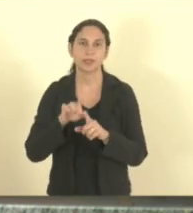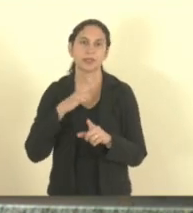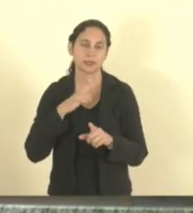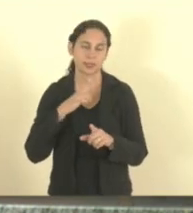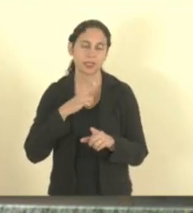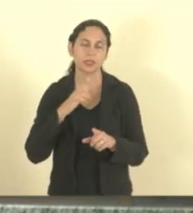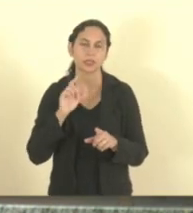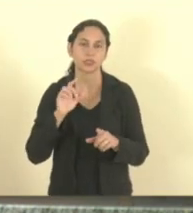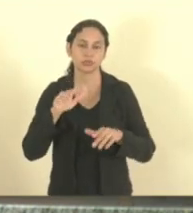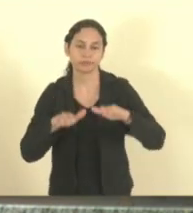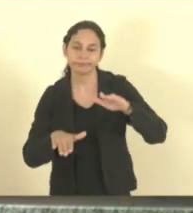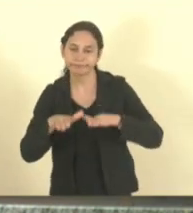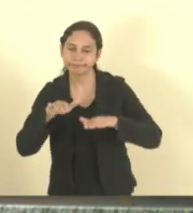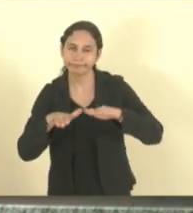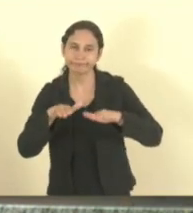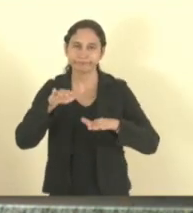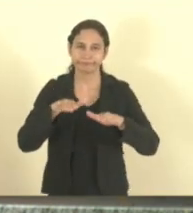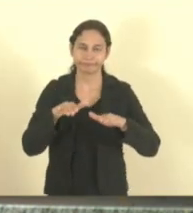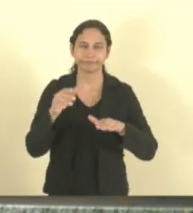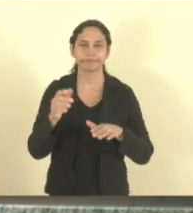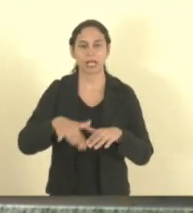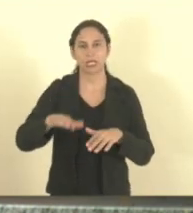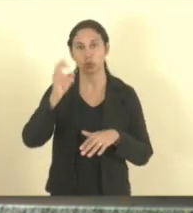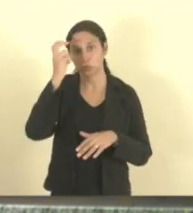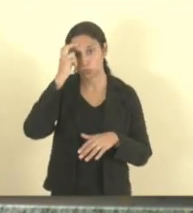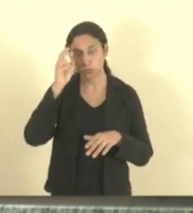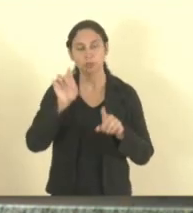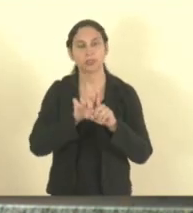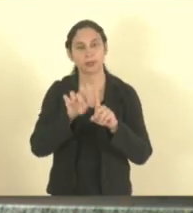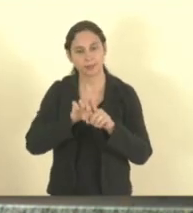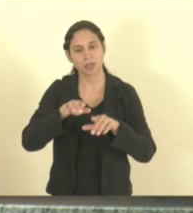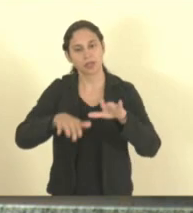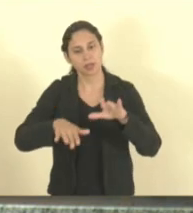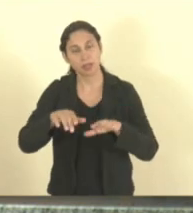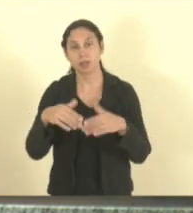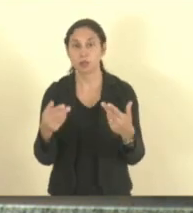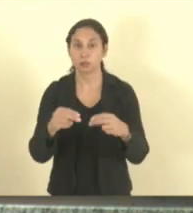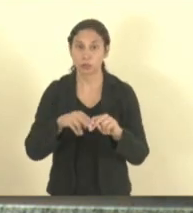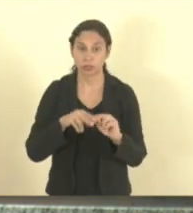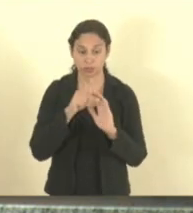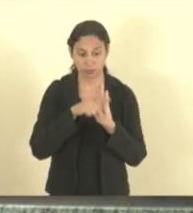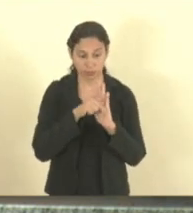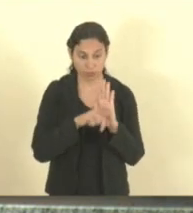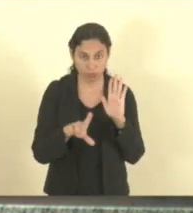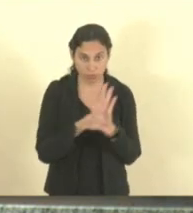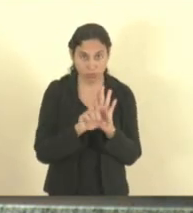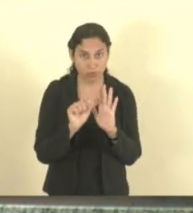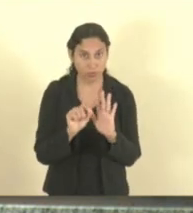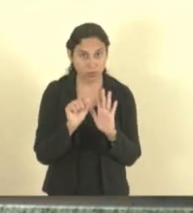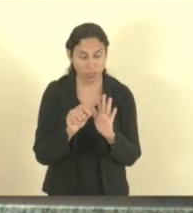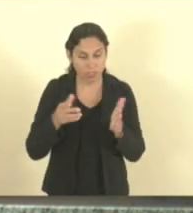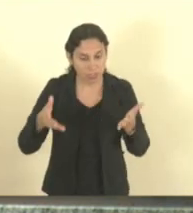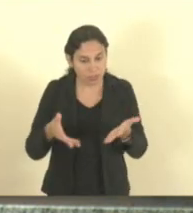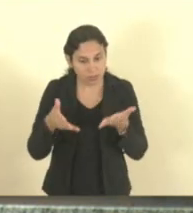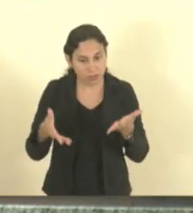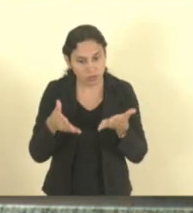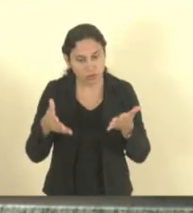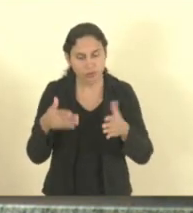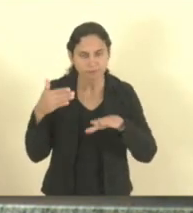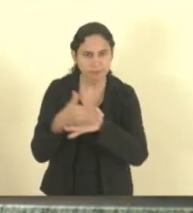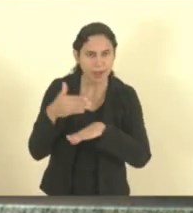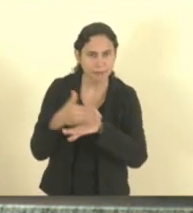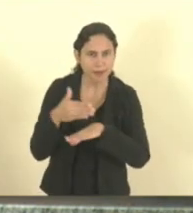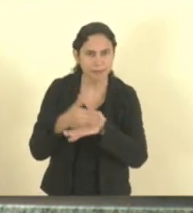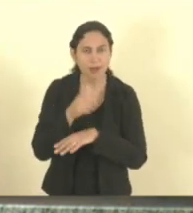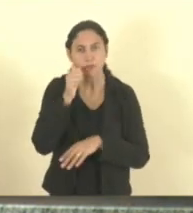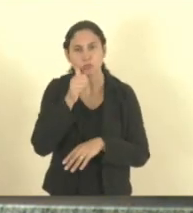nesse contexto afirma promover políticas públicas que incentivem a atuação de mulheres em toda